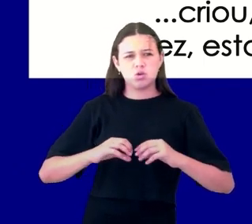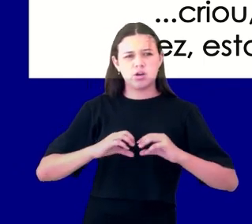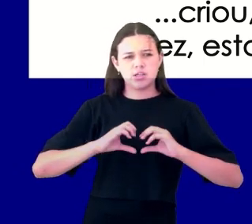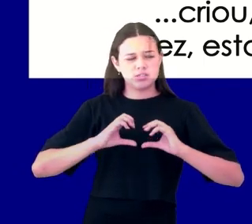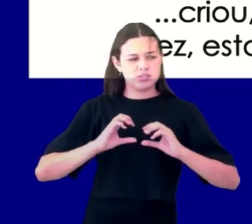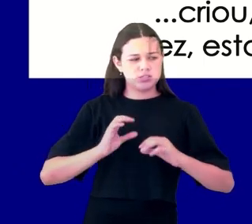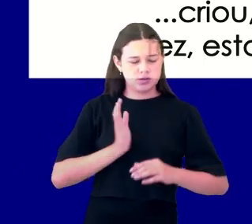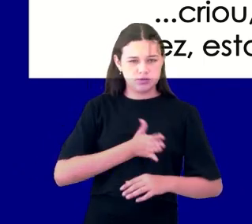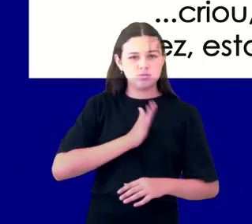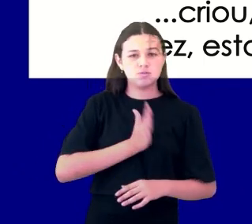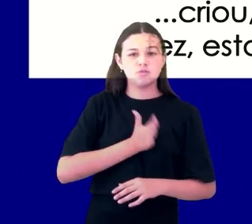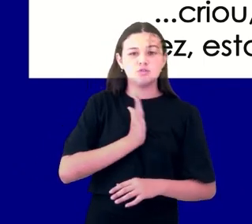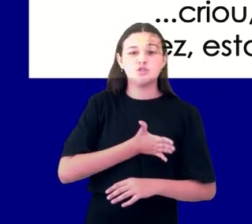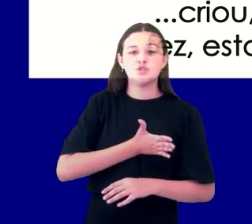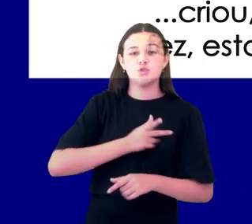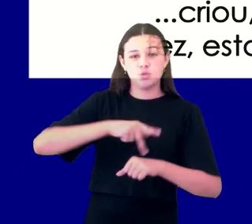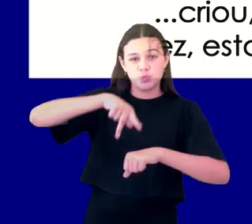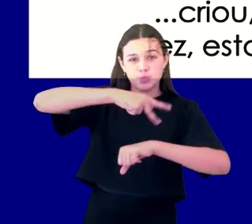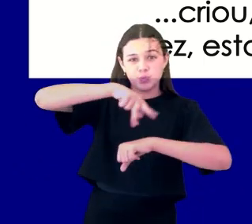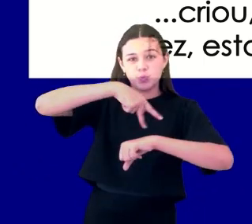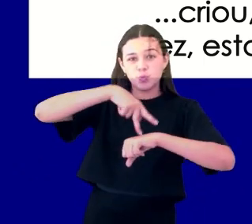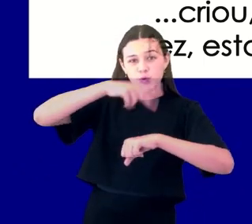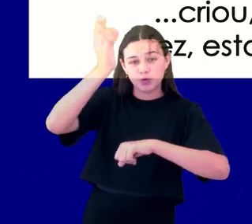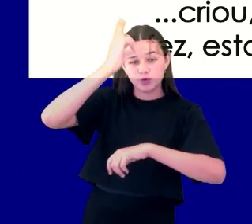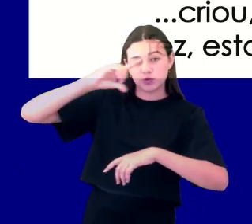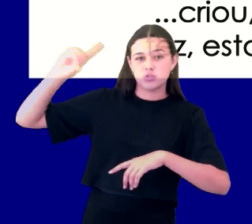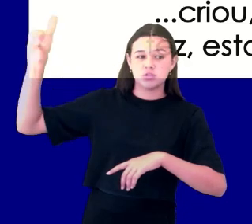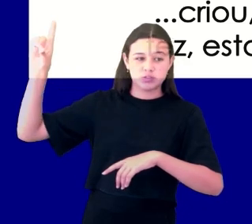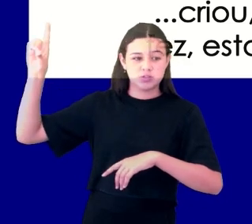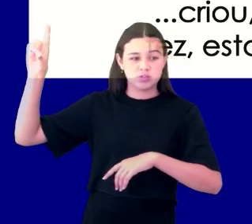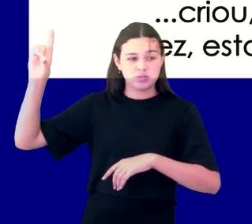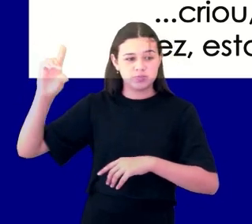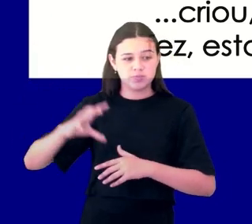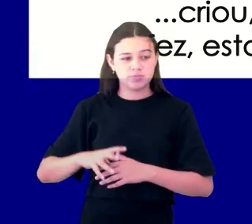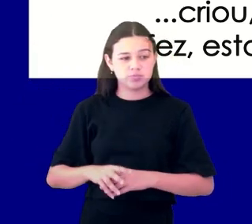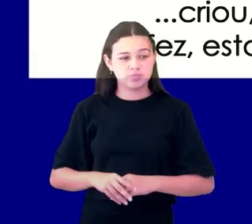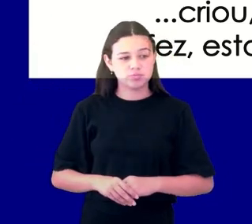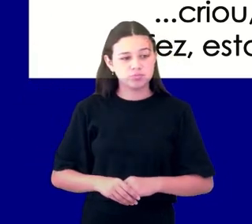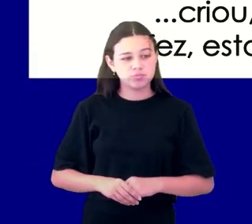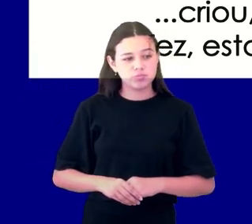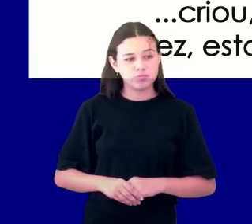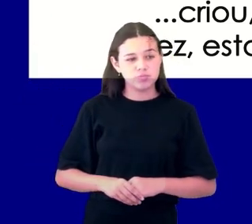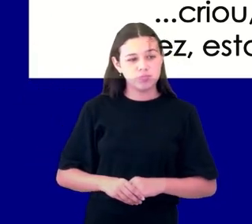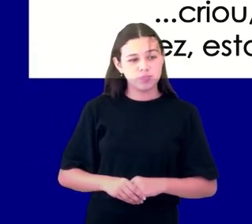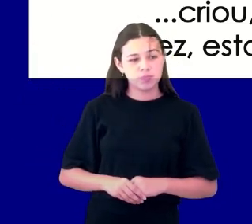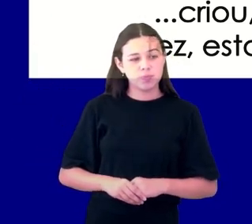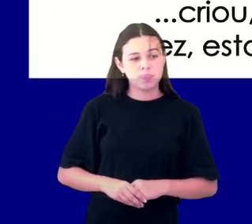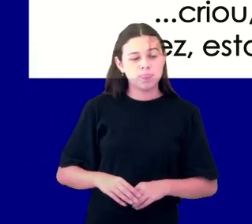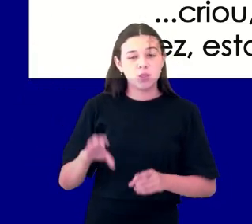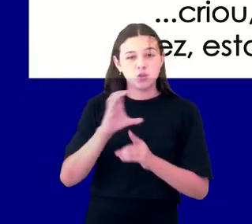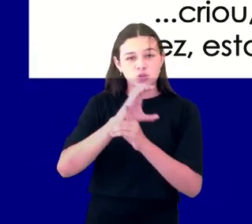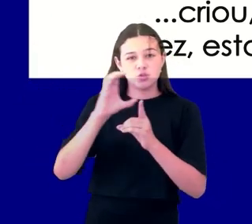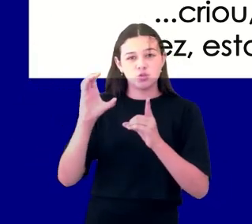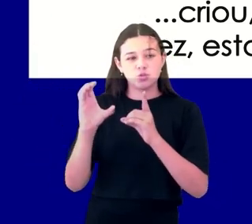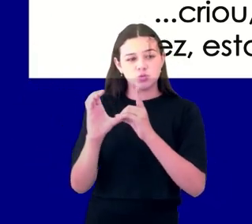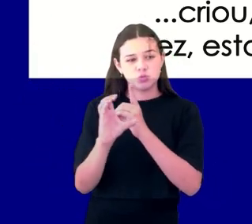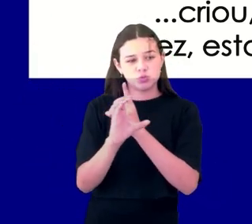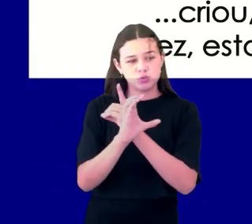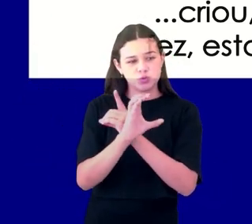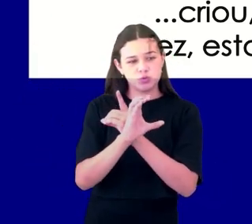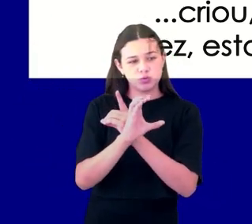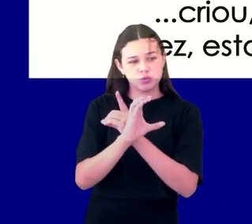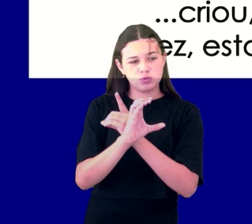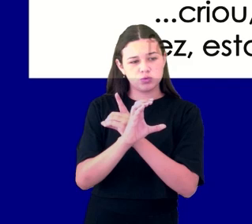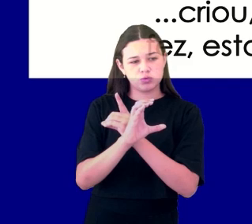eliminando todas as outras divindades, dos cultos e dos povos circunvizinhos do povo de Deus.